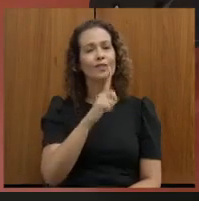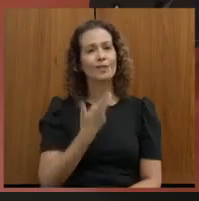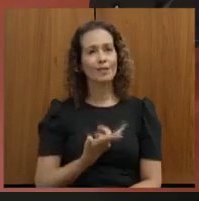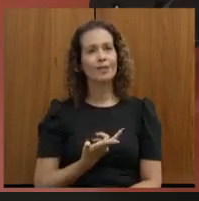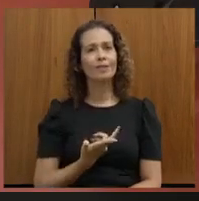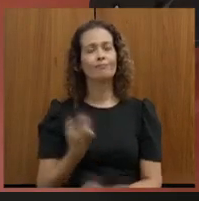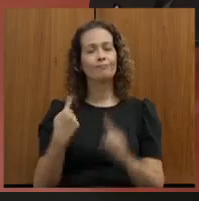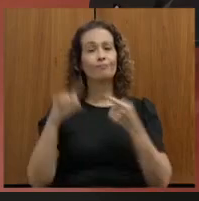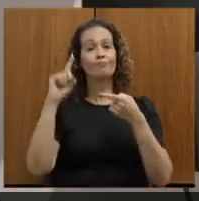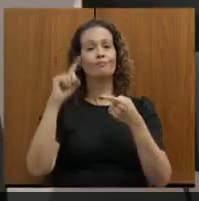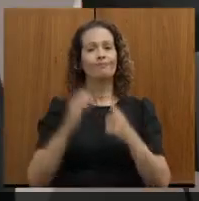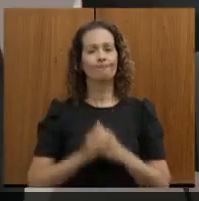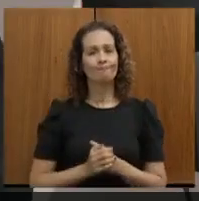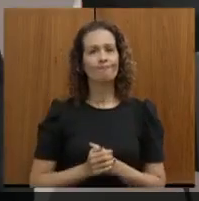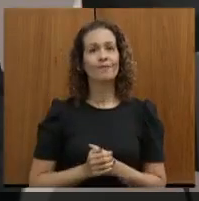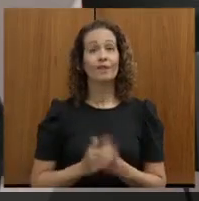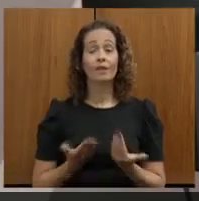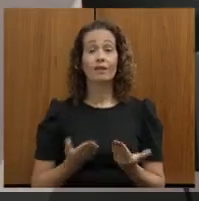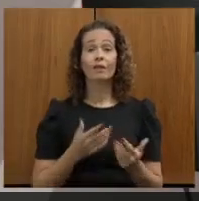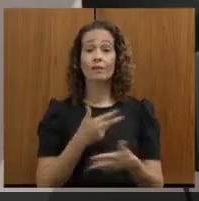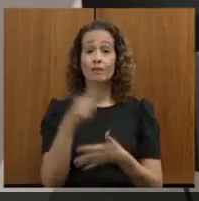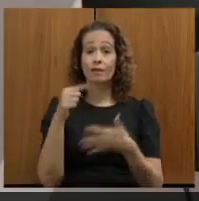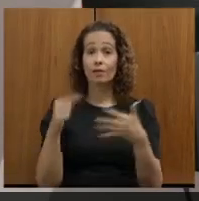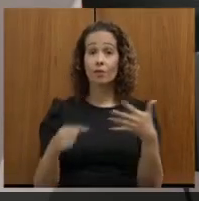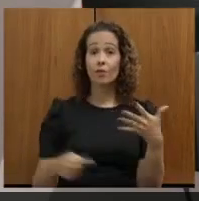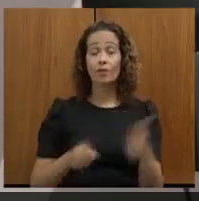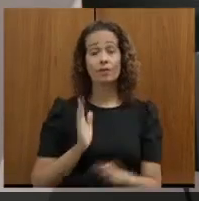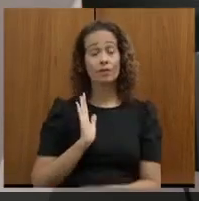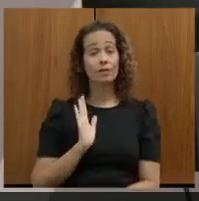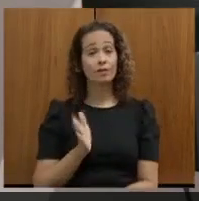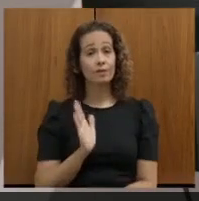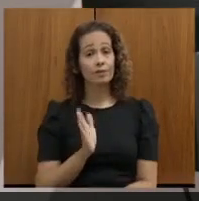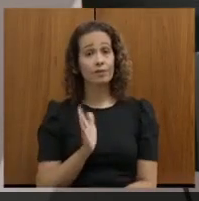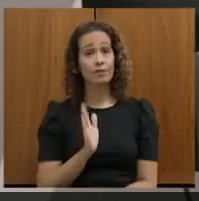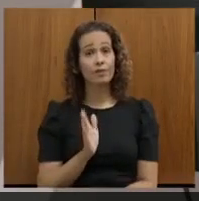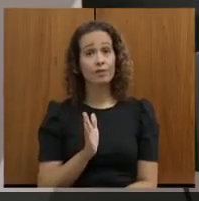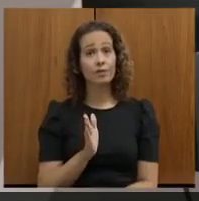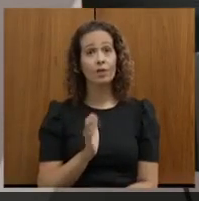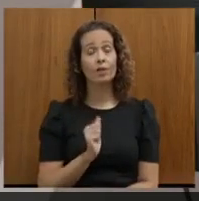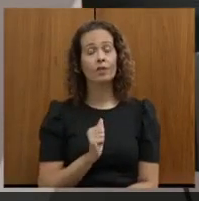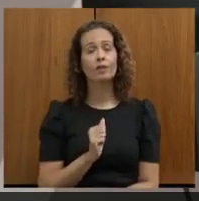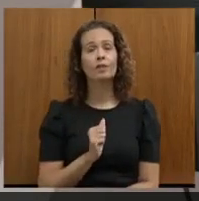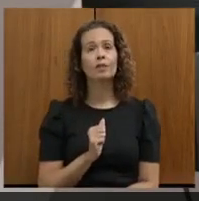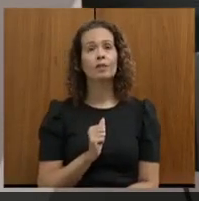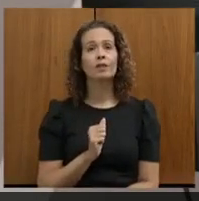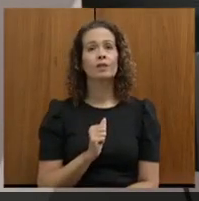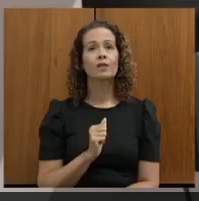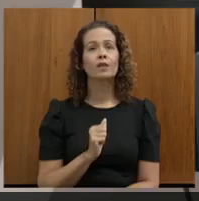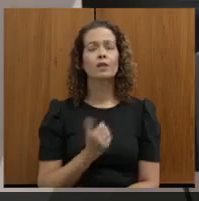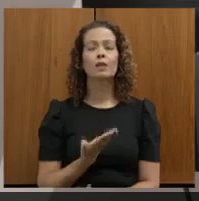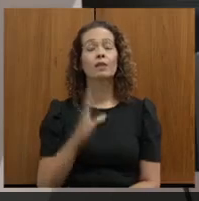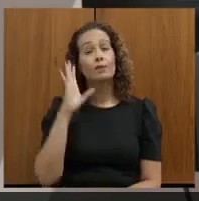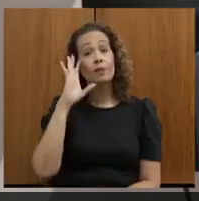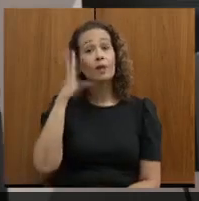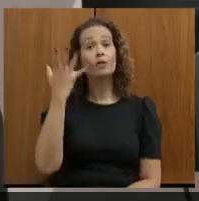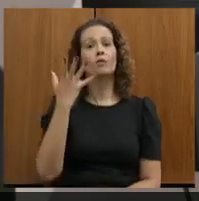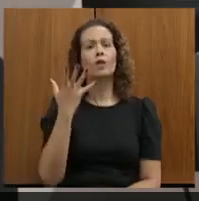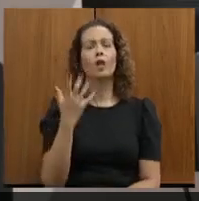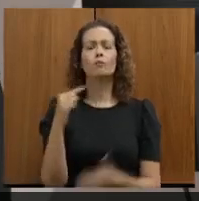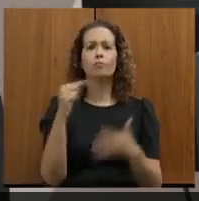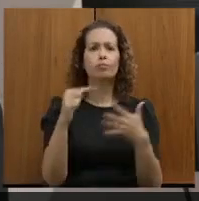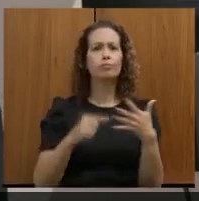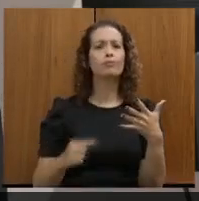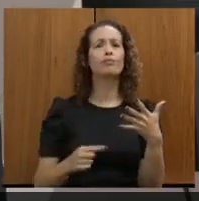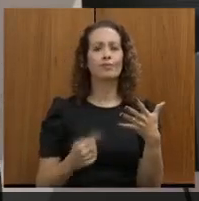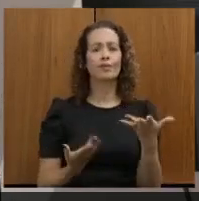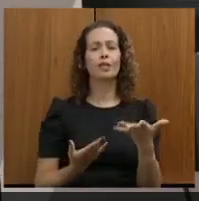como as coisas que você estava, que você tirou, das gavetas aí, do nosso